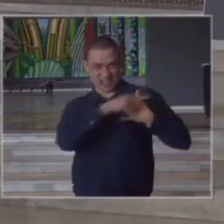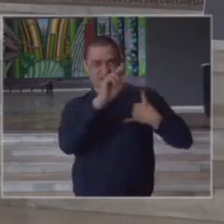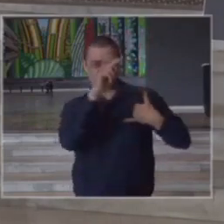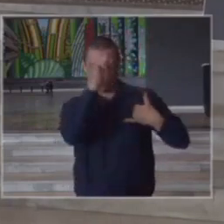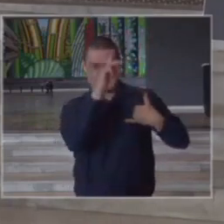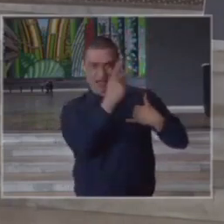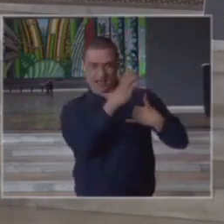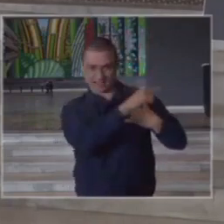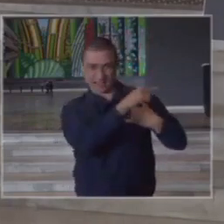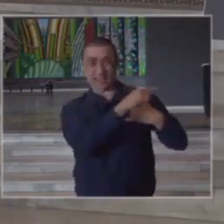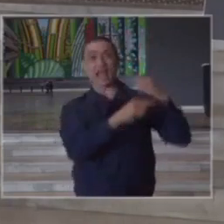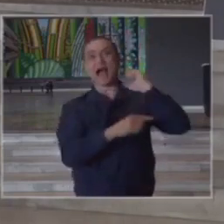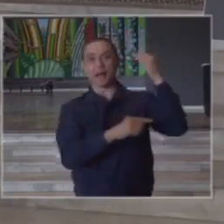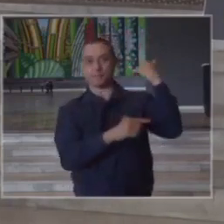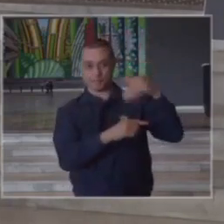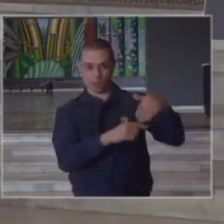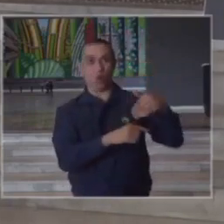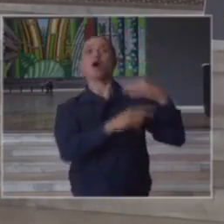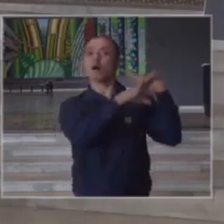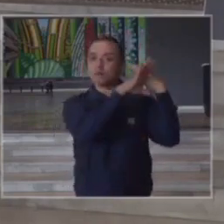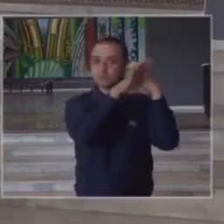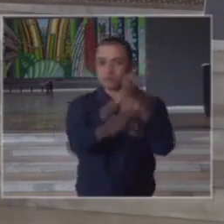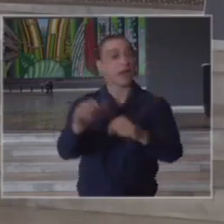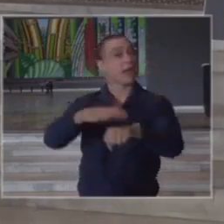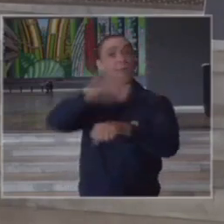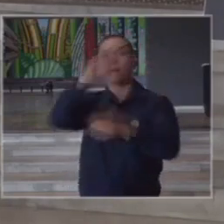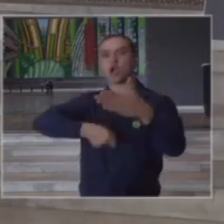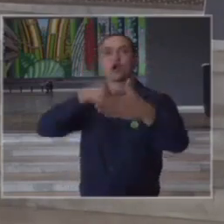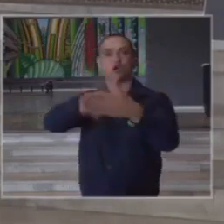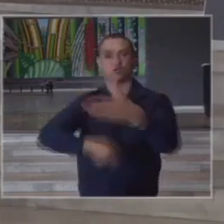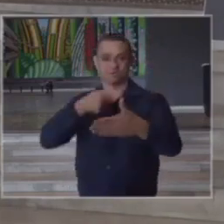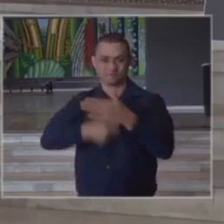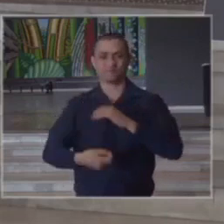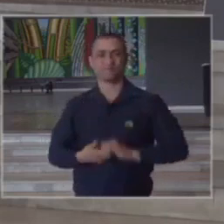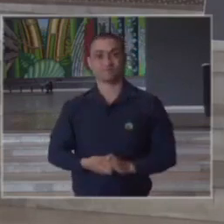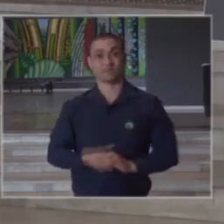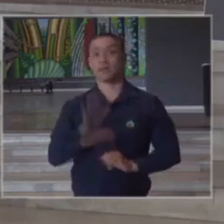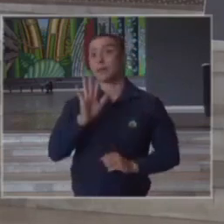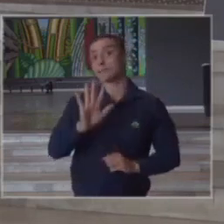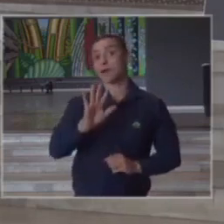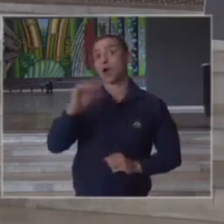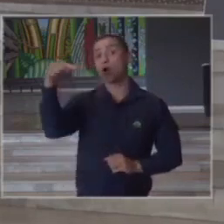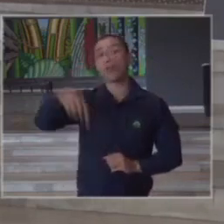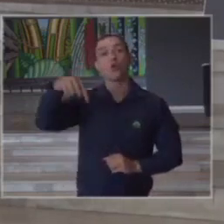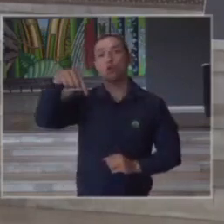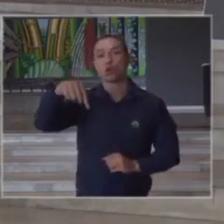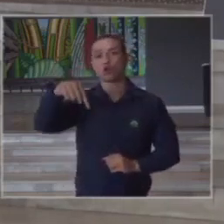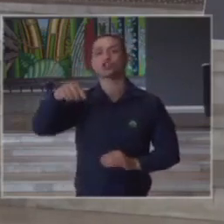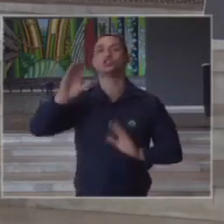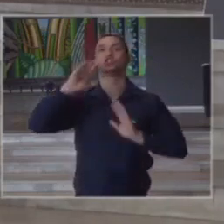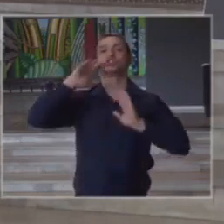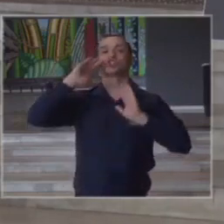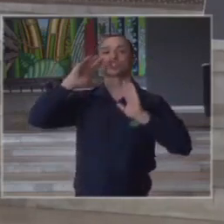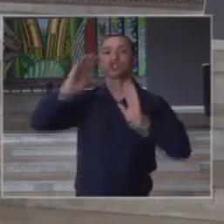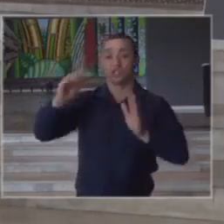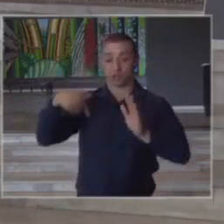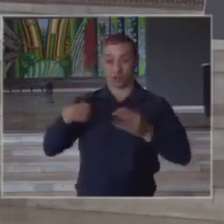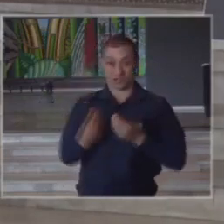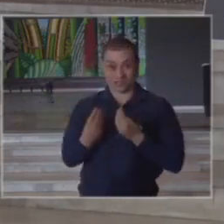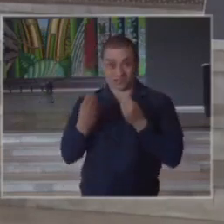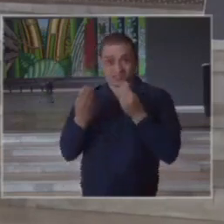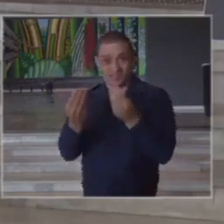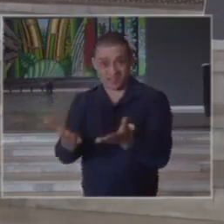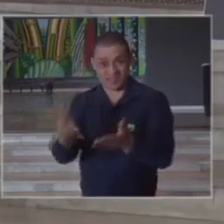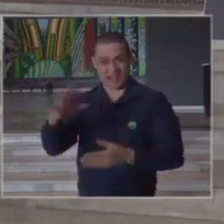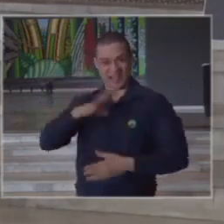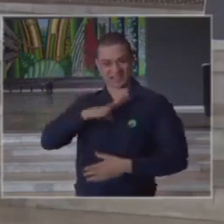celebrado em abril mas hoje nós recebemos nós entregamos